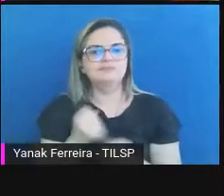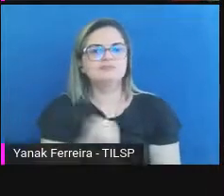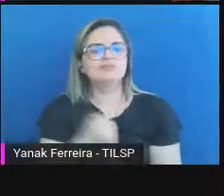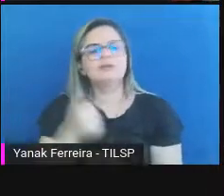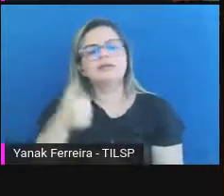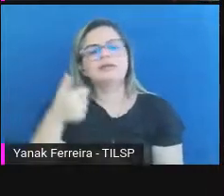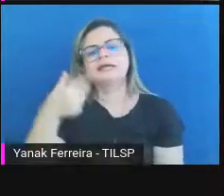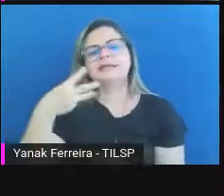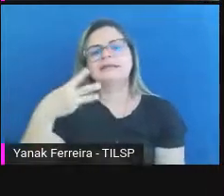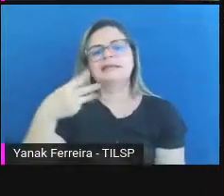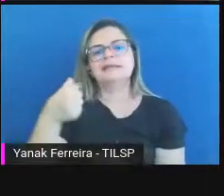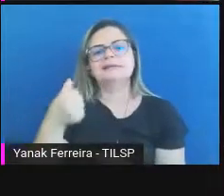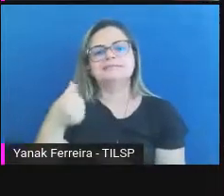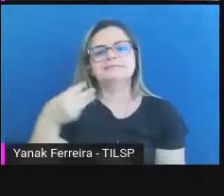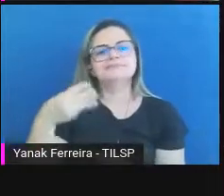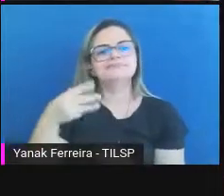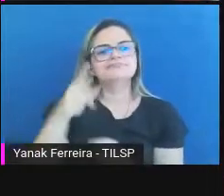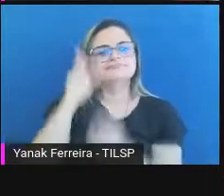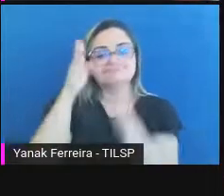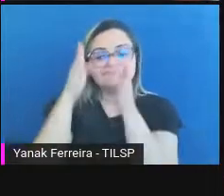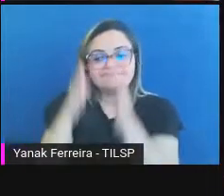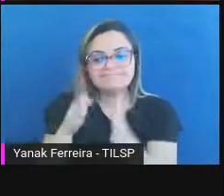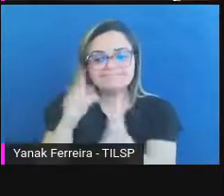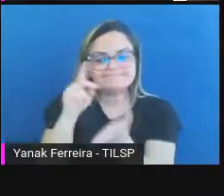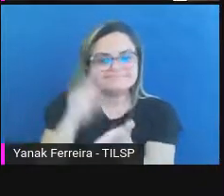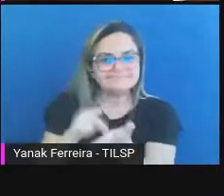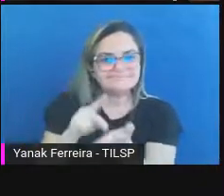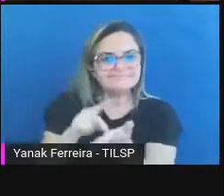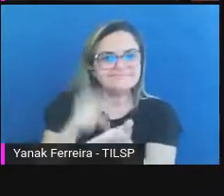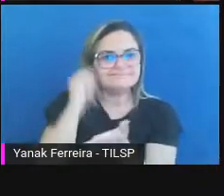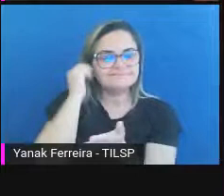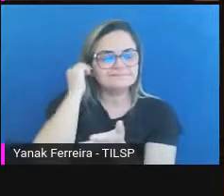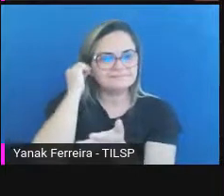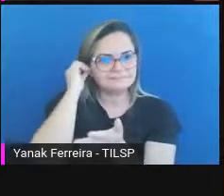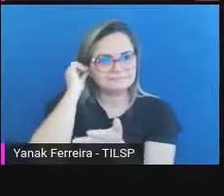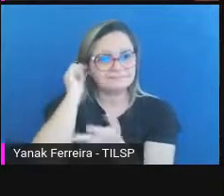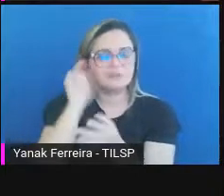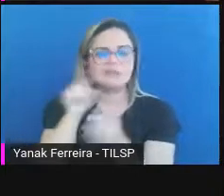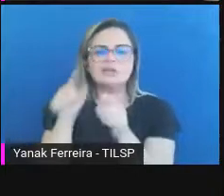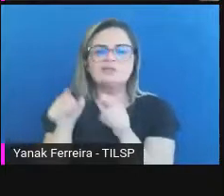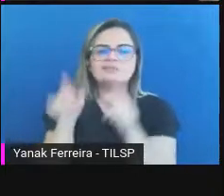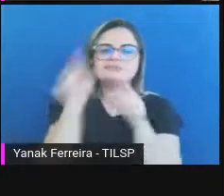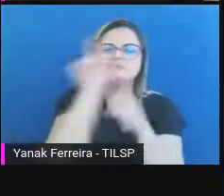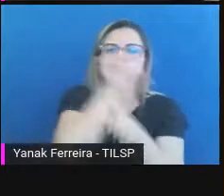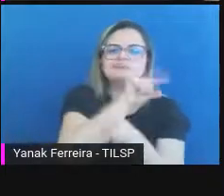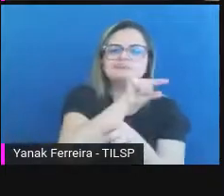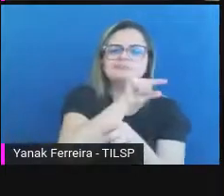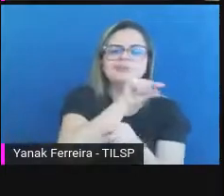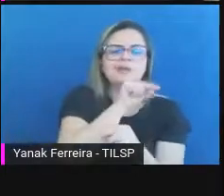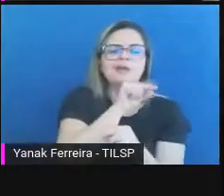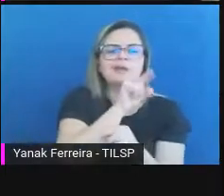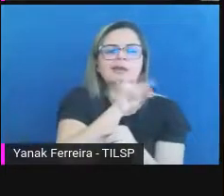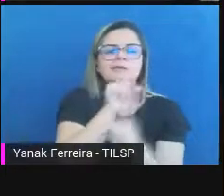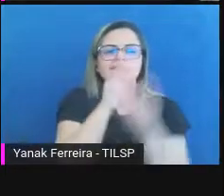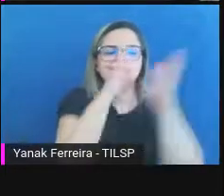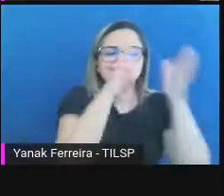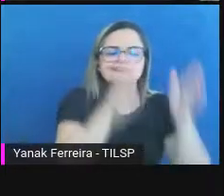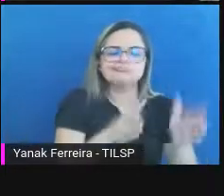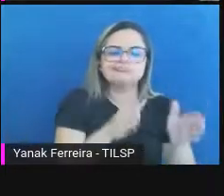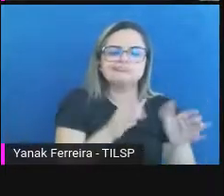auditar e certificar este repositório da esquerda,